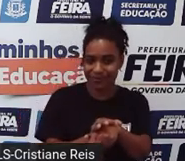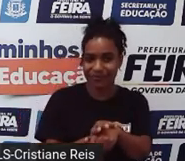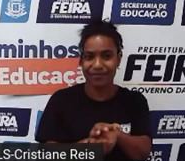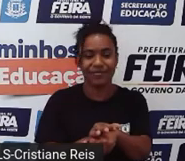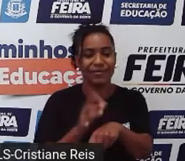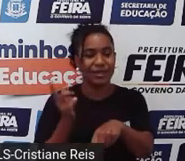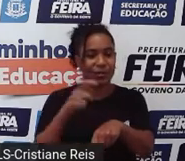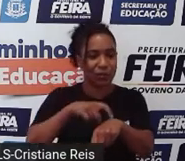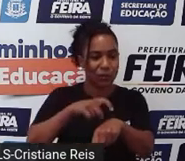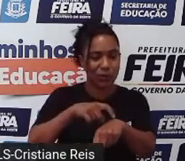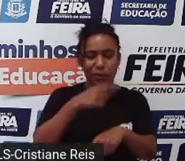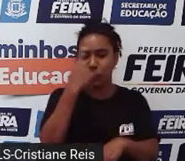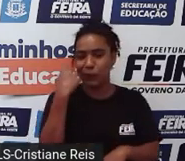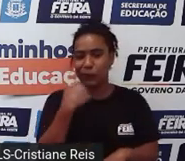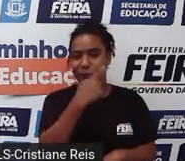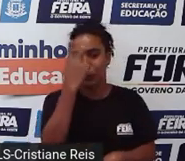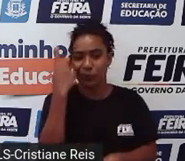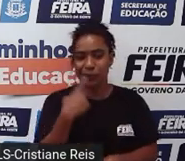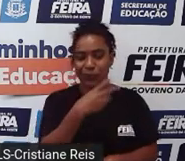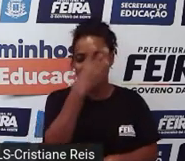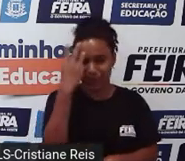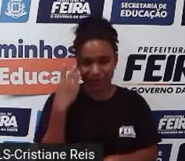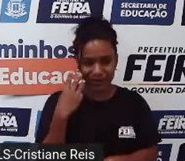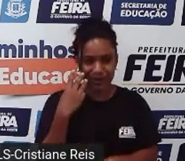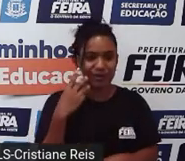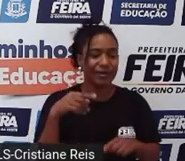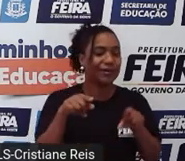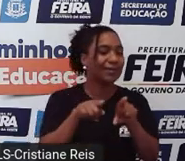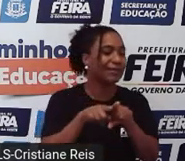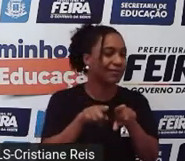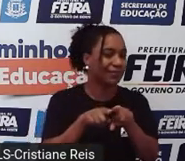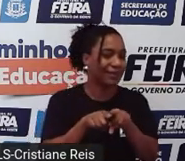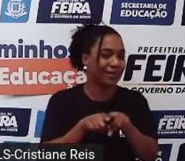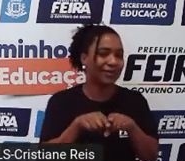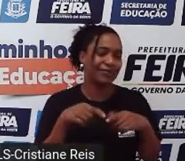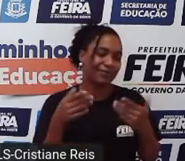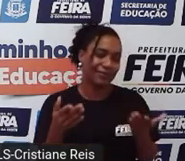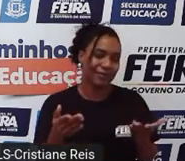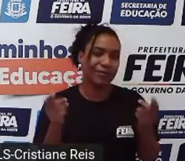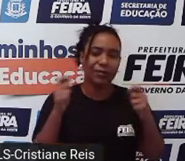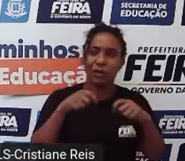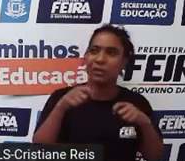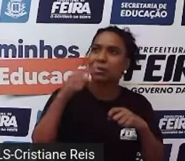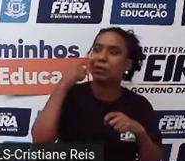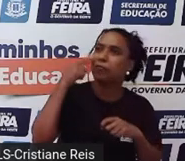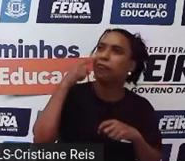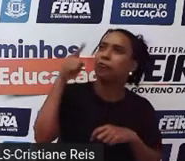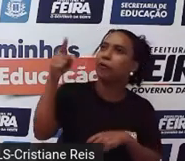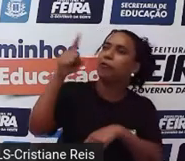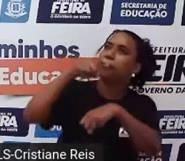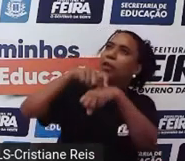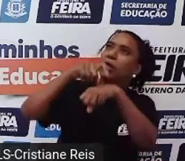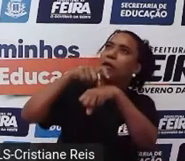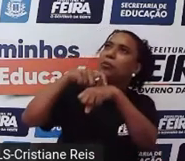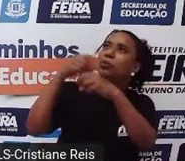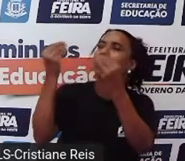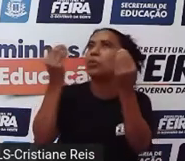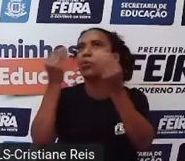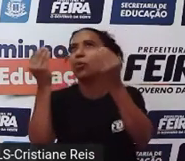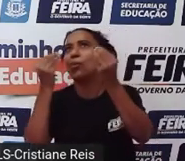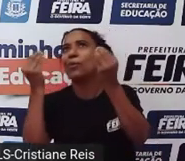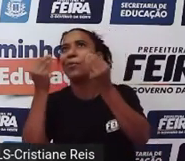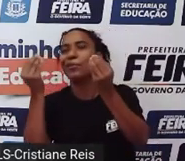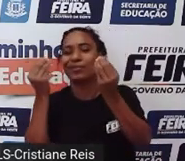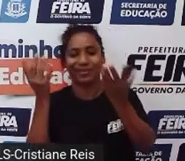As horas correndo, a passagem das horas. Mas também, quando a gente se refere às condições climáticas. A gente usa a mesma